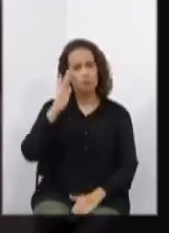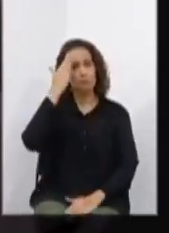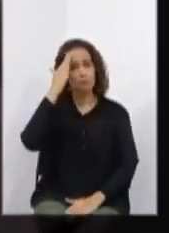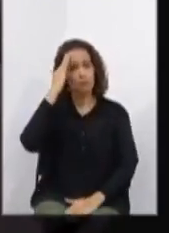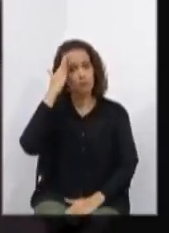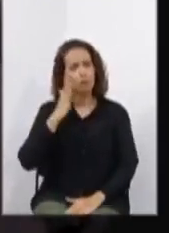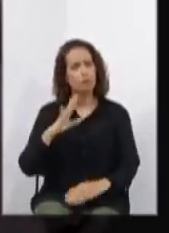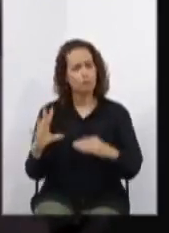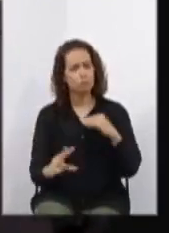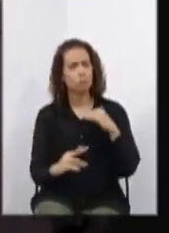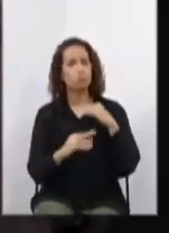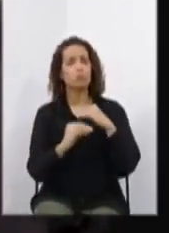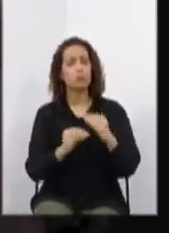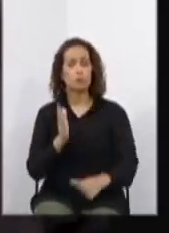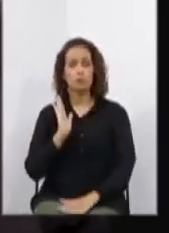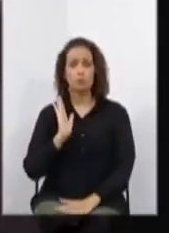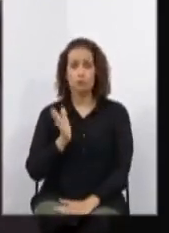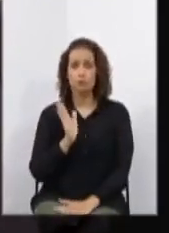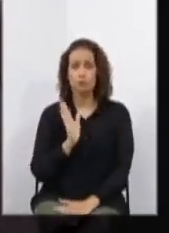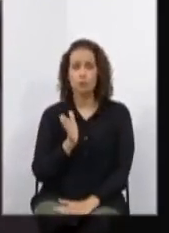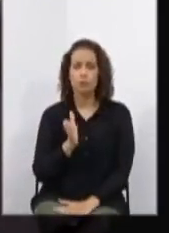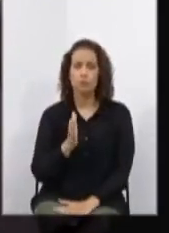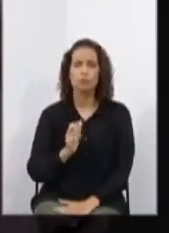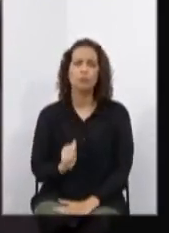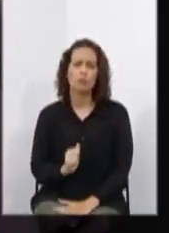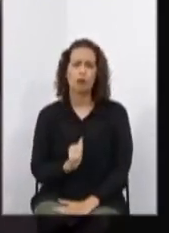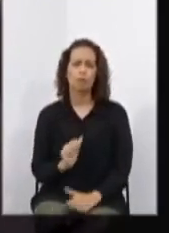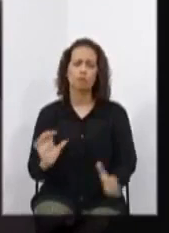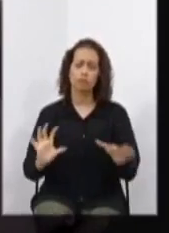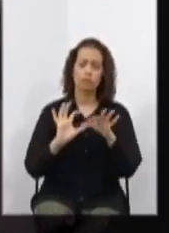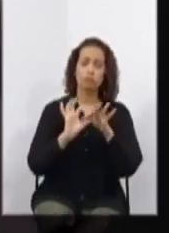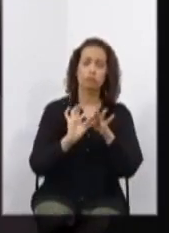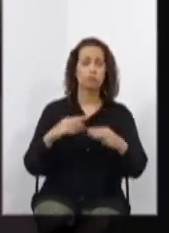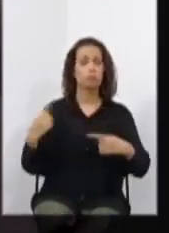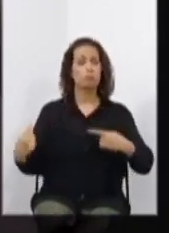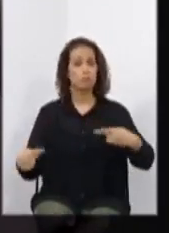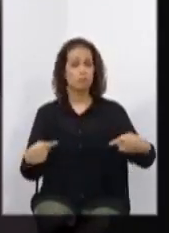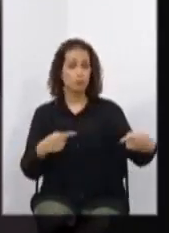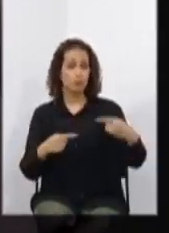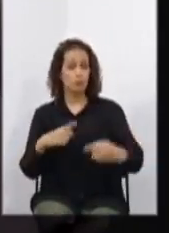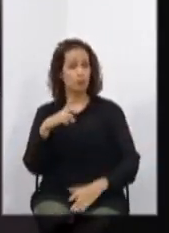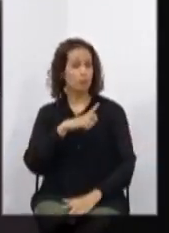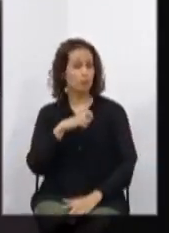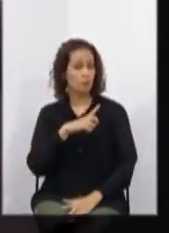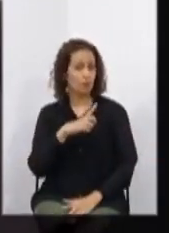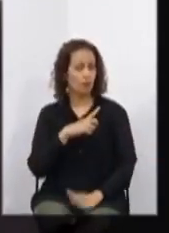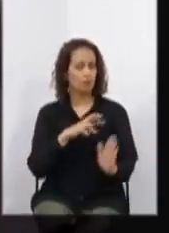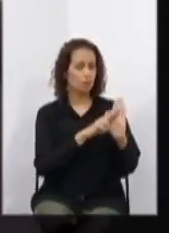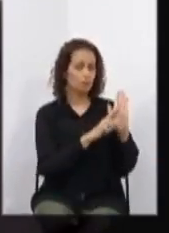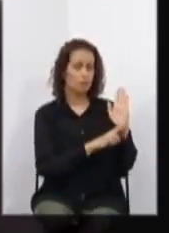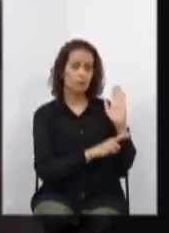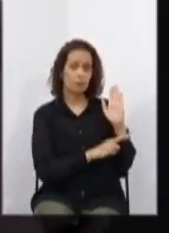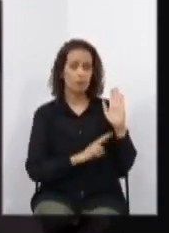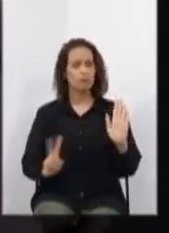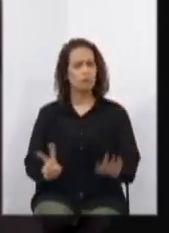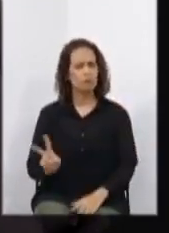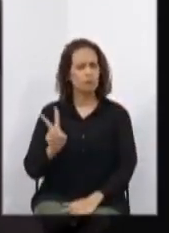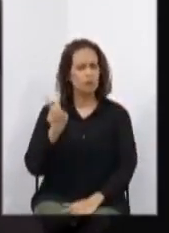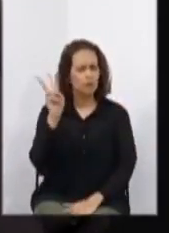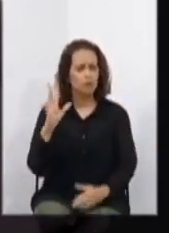proposta está alinhada à referida política, que tem como um dos seus princípios a garantia de